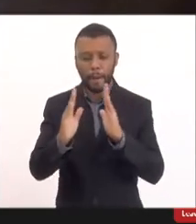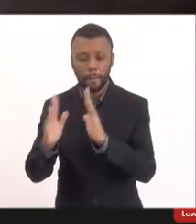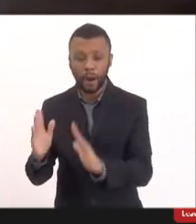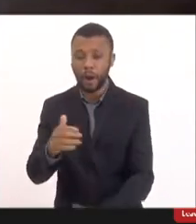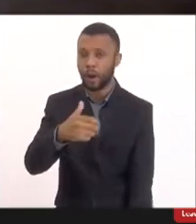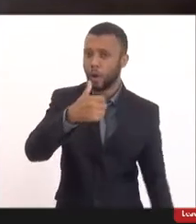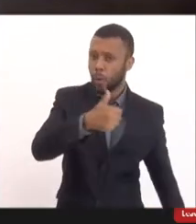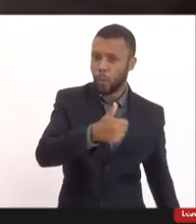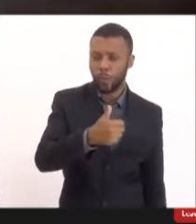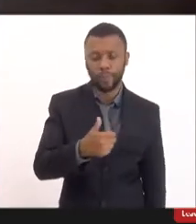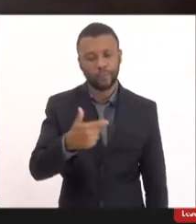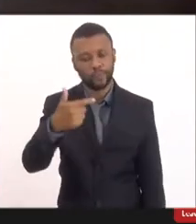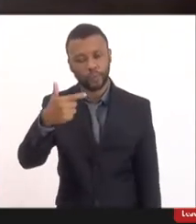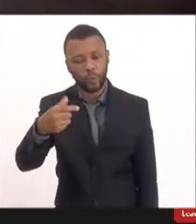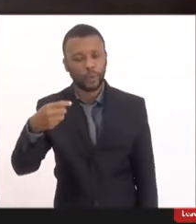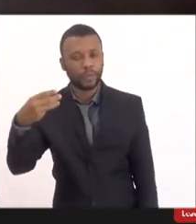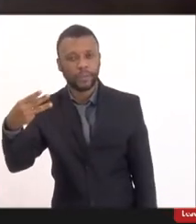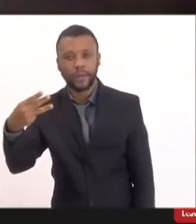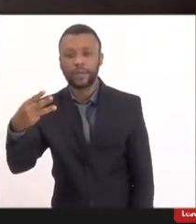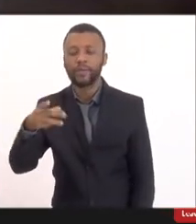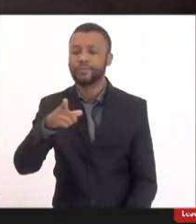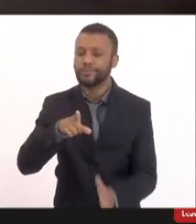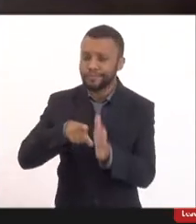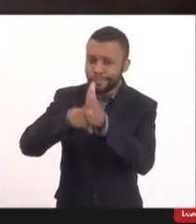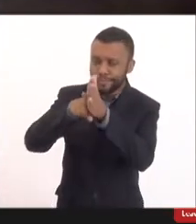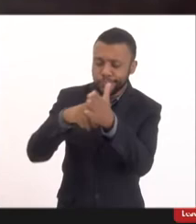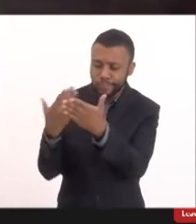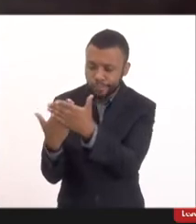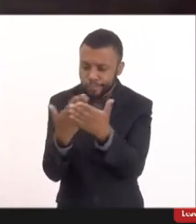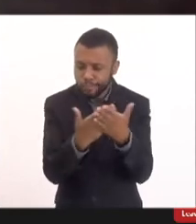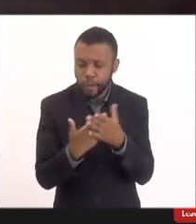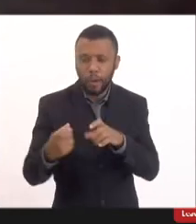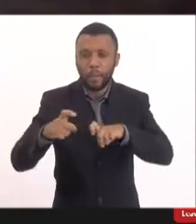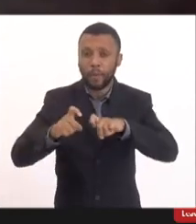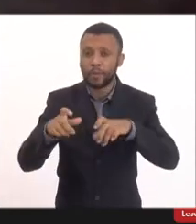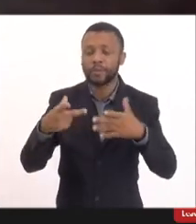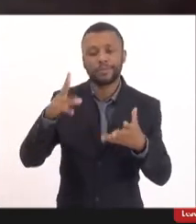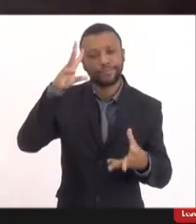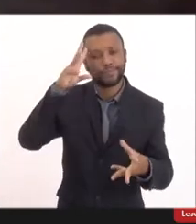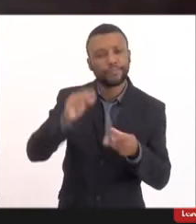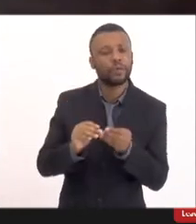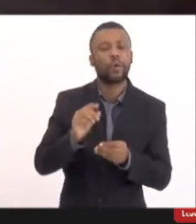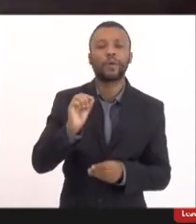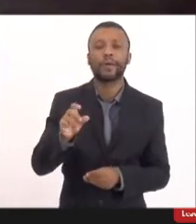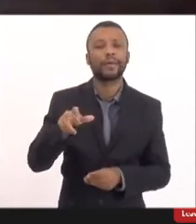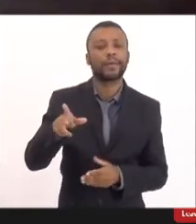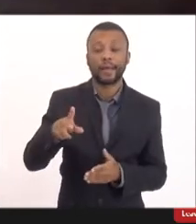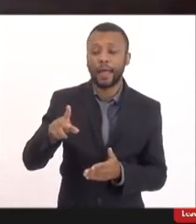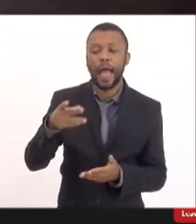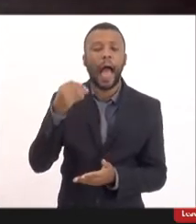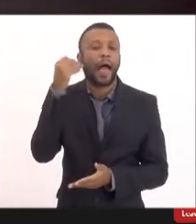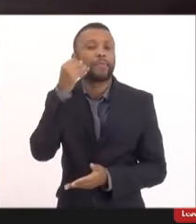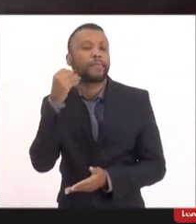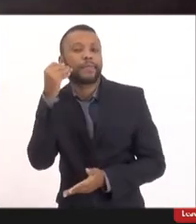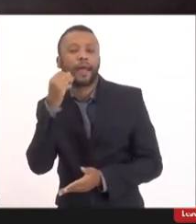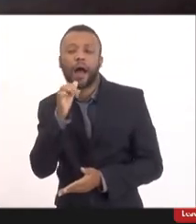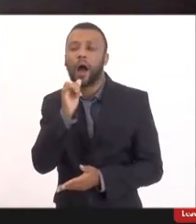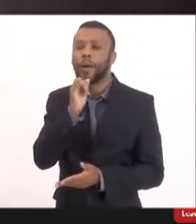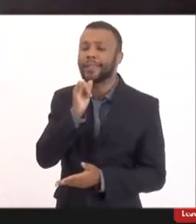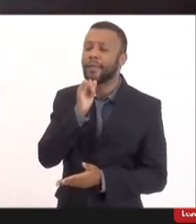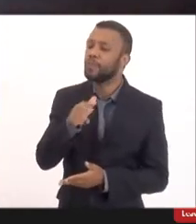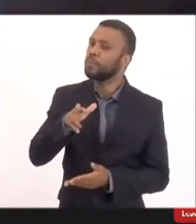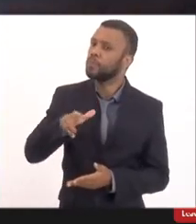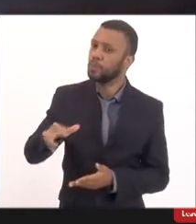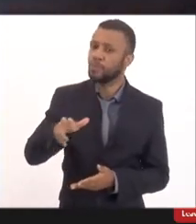3 de estudos clínicos isso significa que não é experimental todo o processo de incorporação em tecnologia de